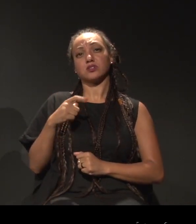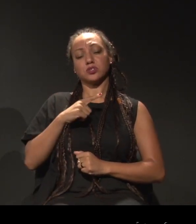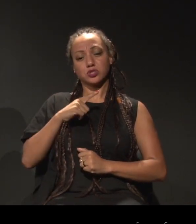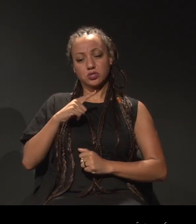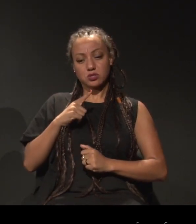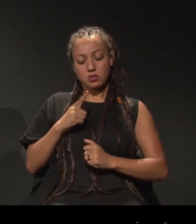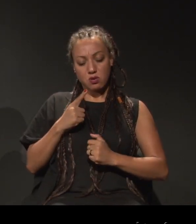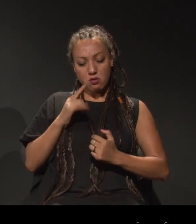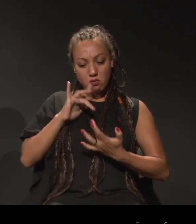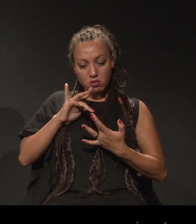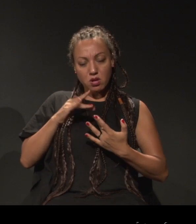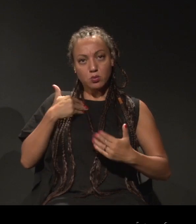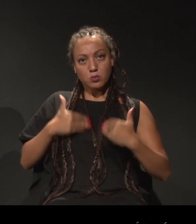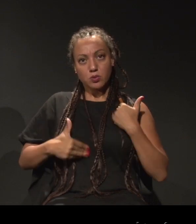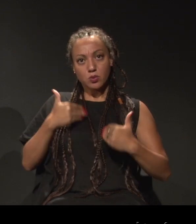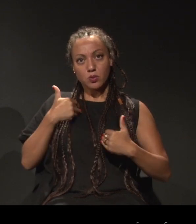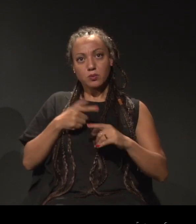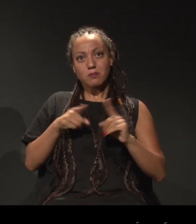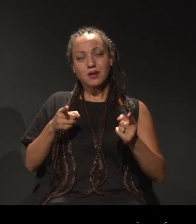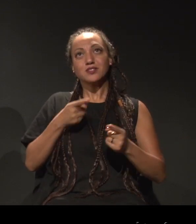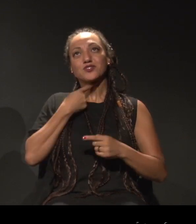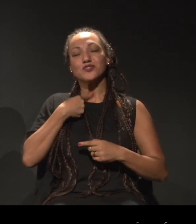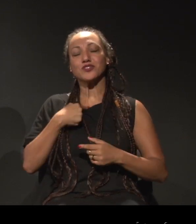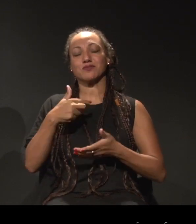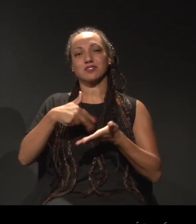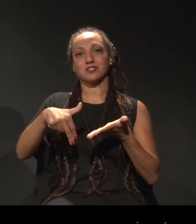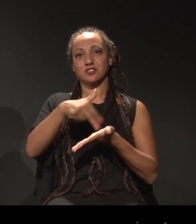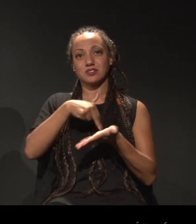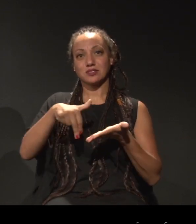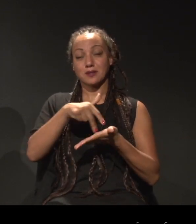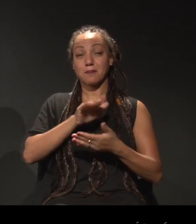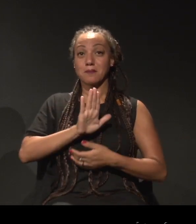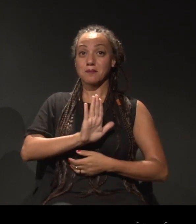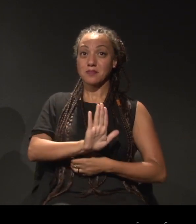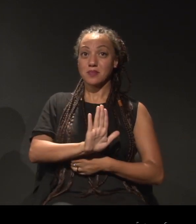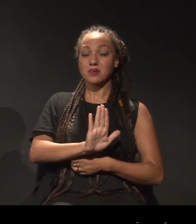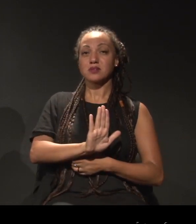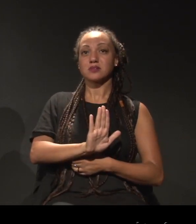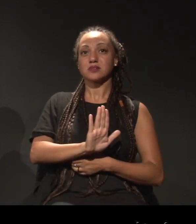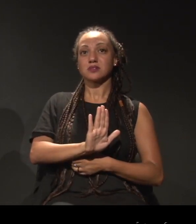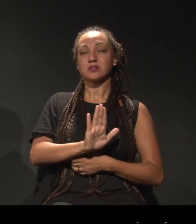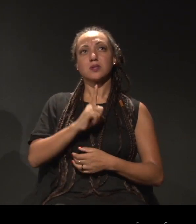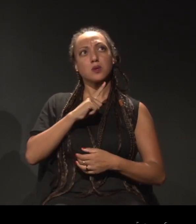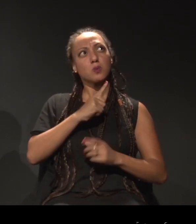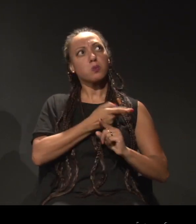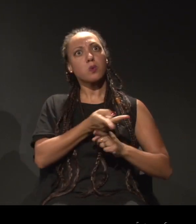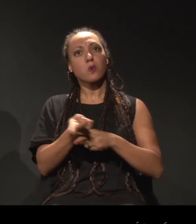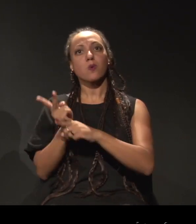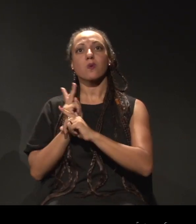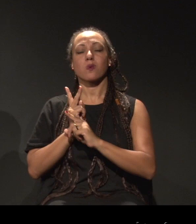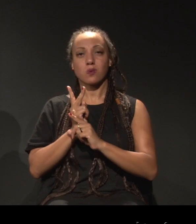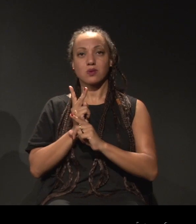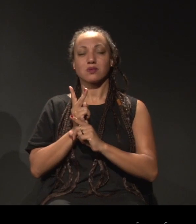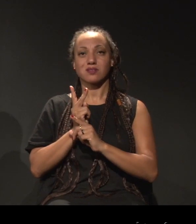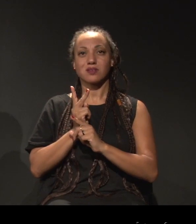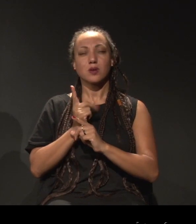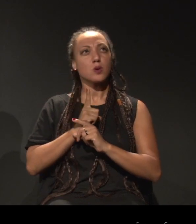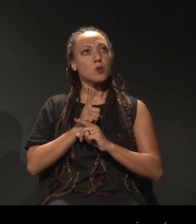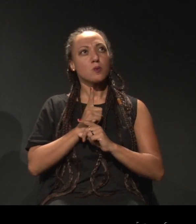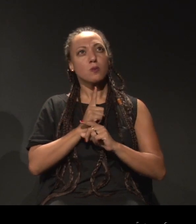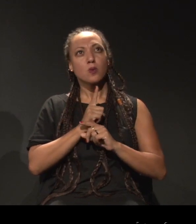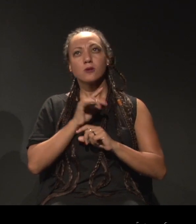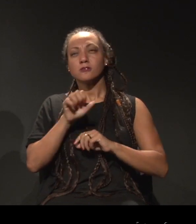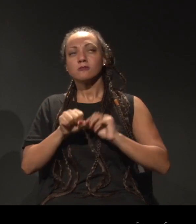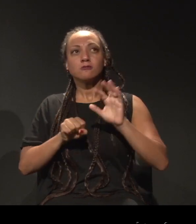um corpo, eu gostaria muito de dançar. Porém, eu fui em busca disso. Eu fui em